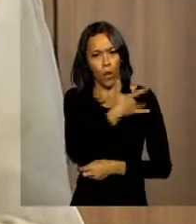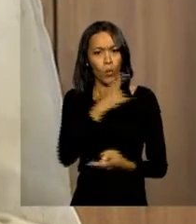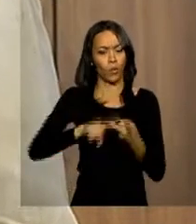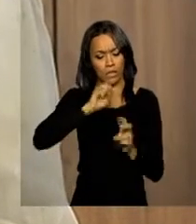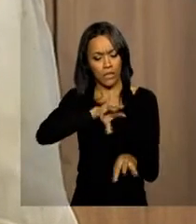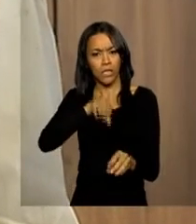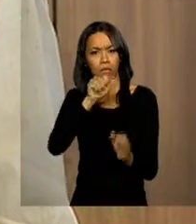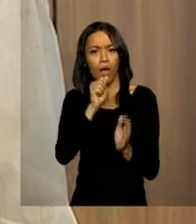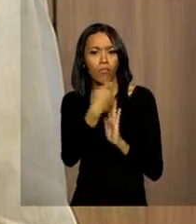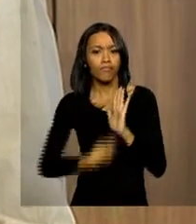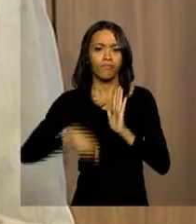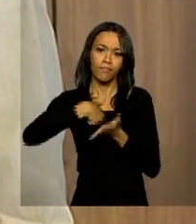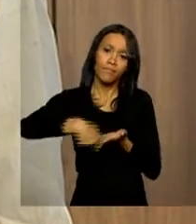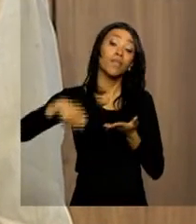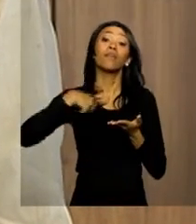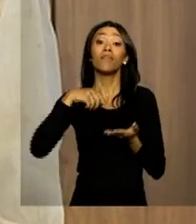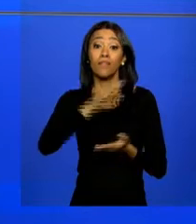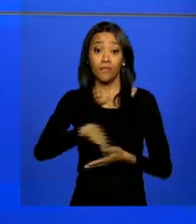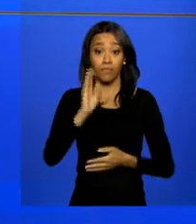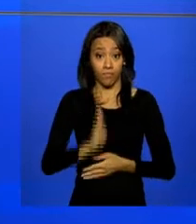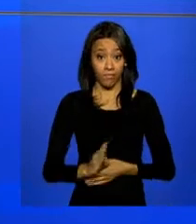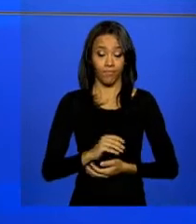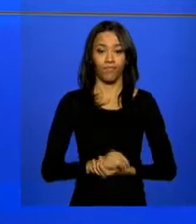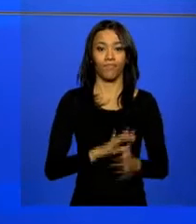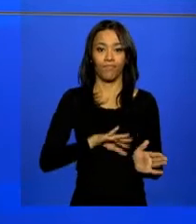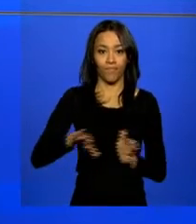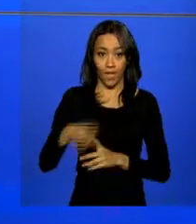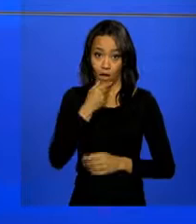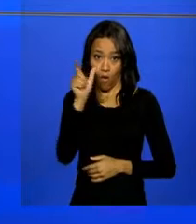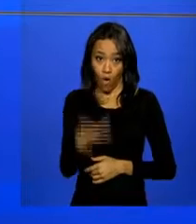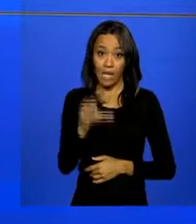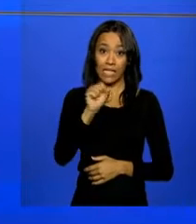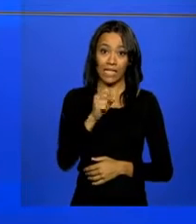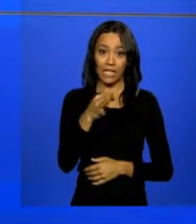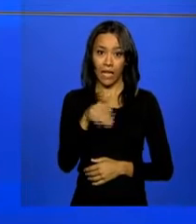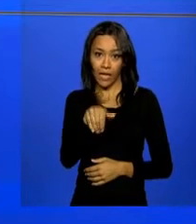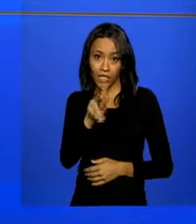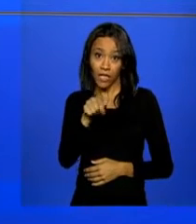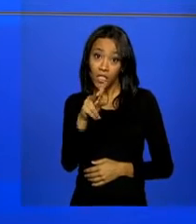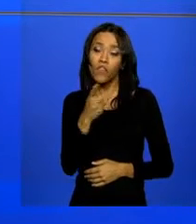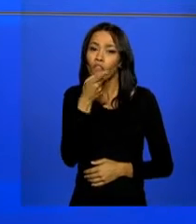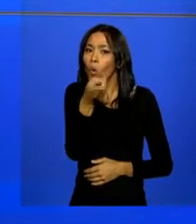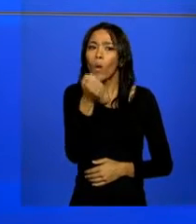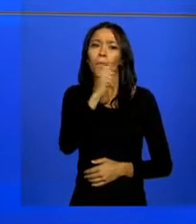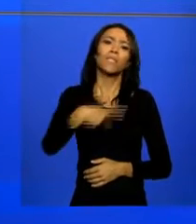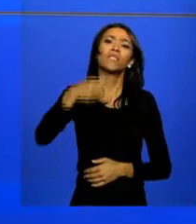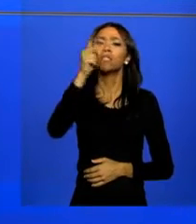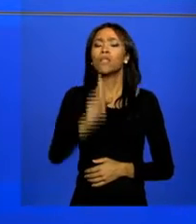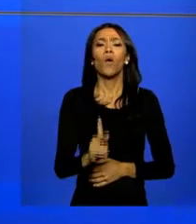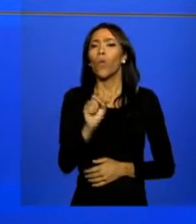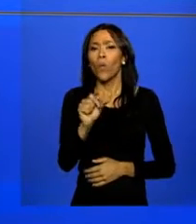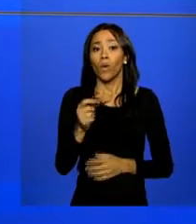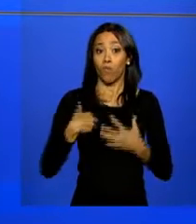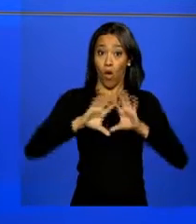e educação das crianças brasileiras. Satyarthi sugereiu ainda à presidenta Dilma que o Brasil cedie uma